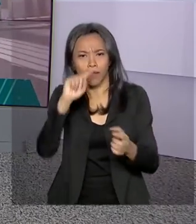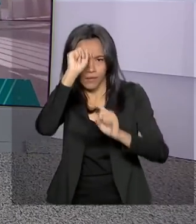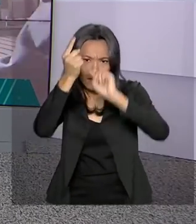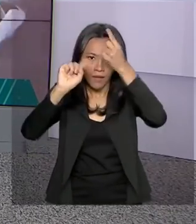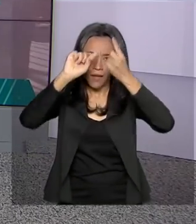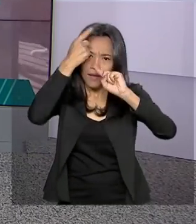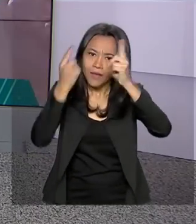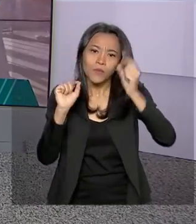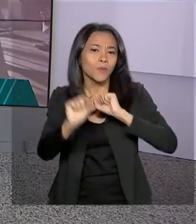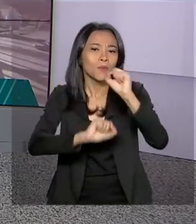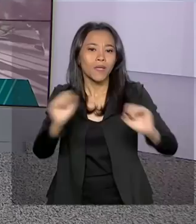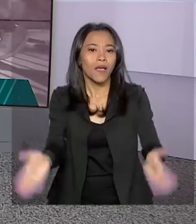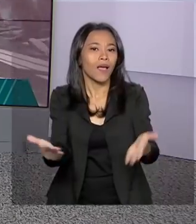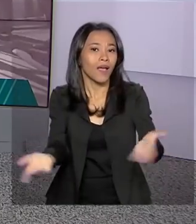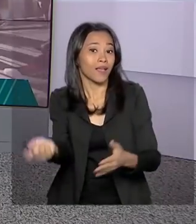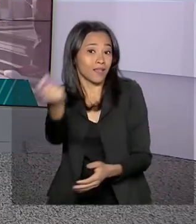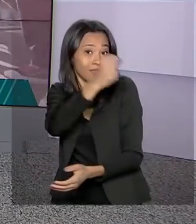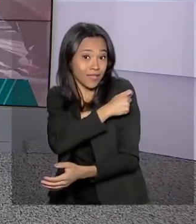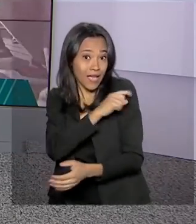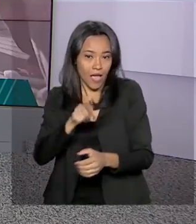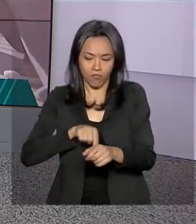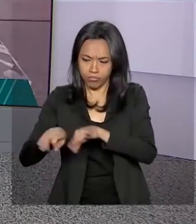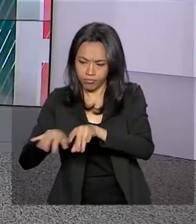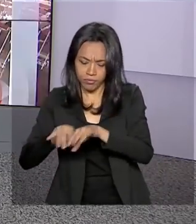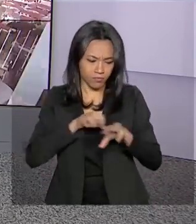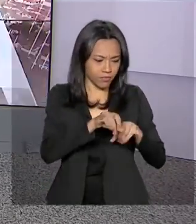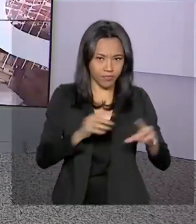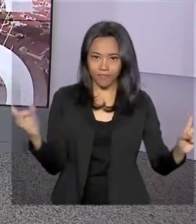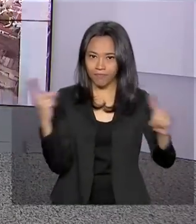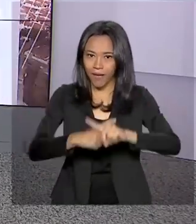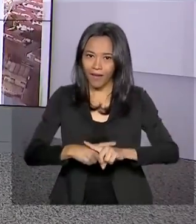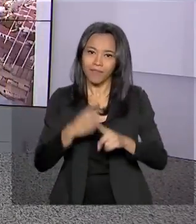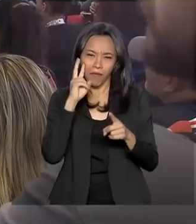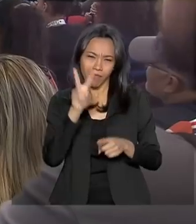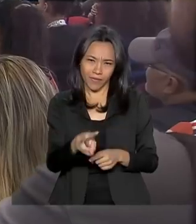incentivem a vacinação. É o Hackathon Desafio Zé Gotinha.